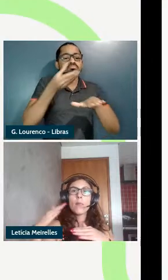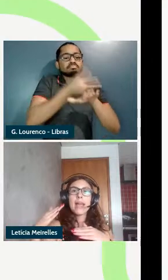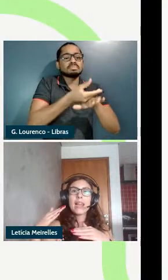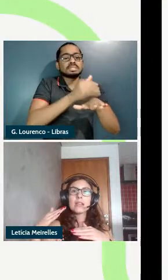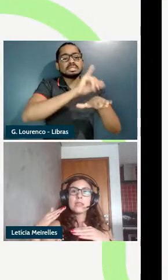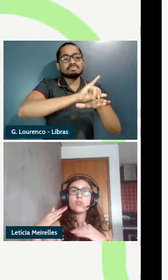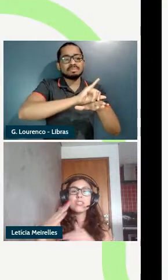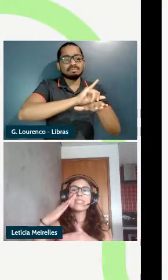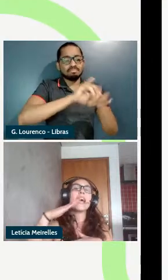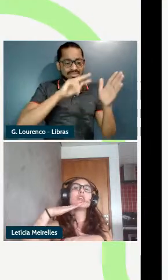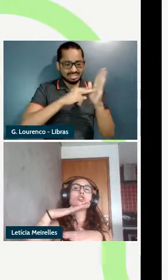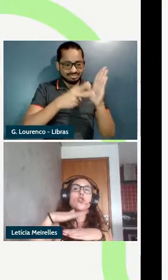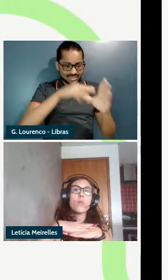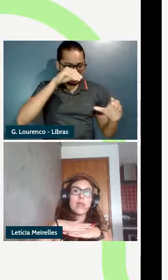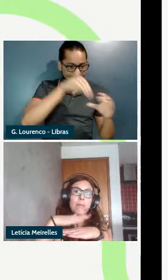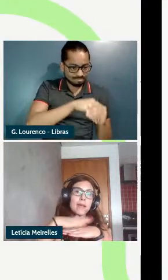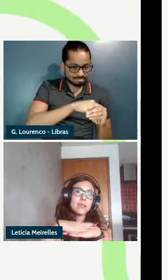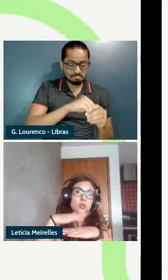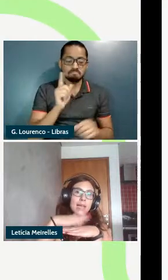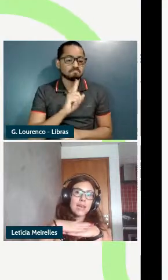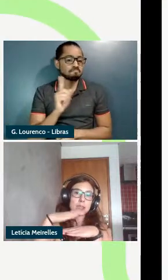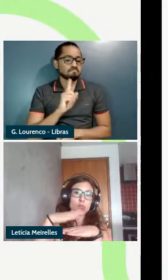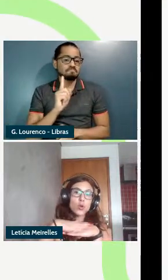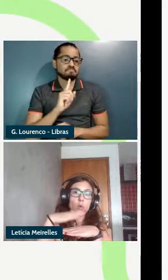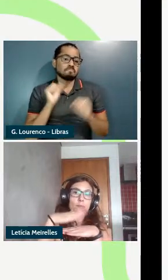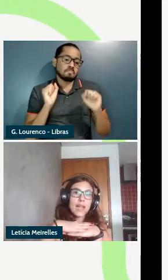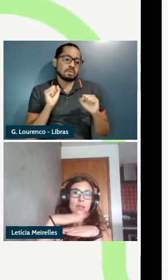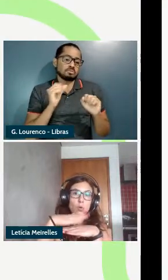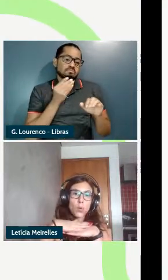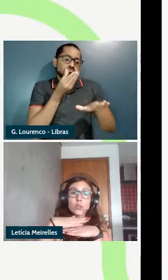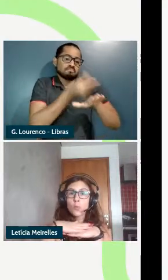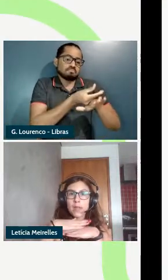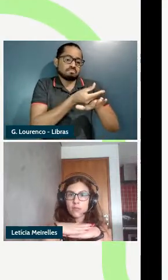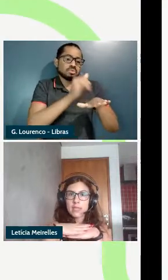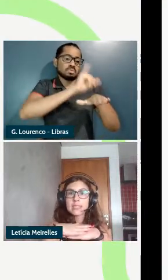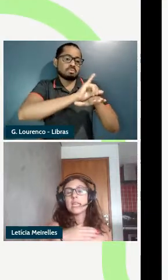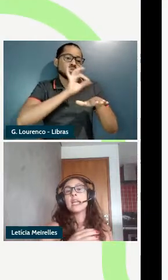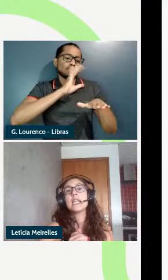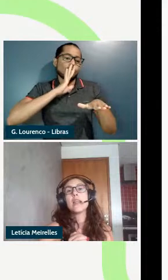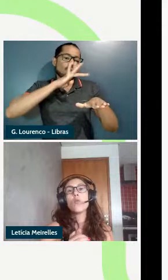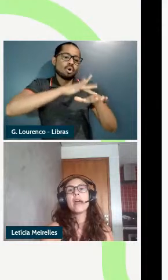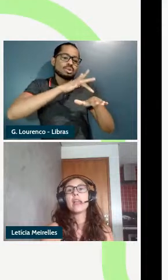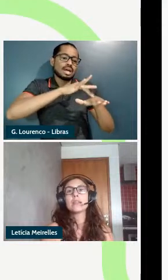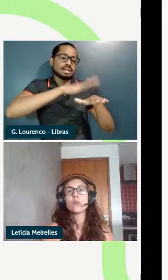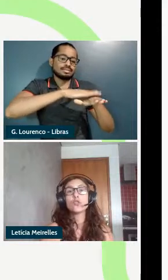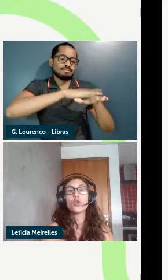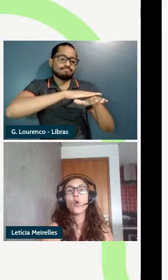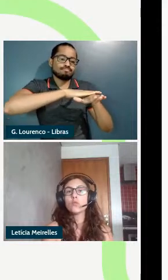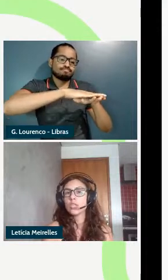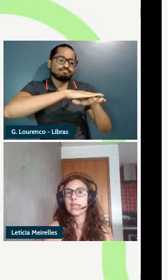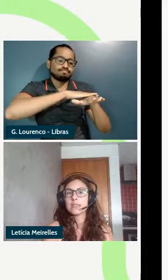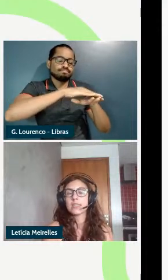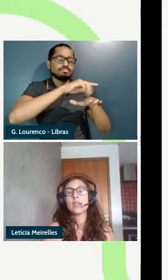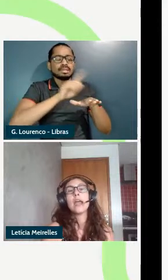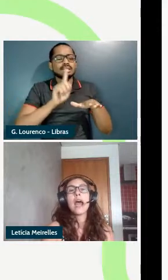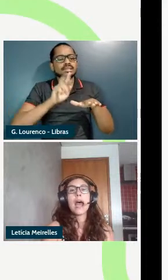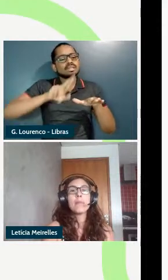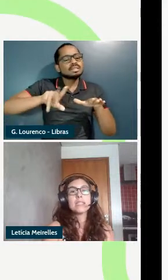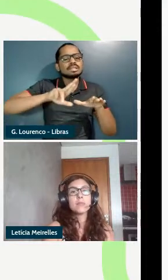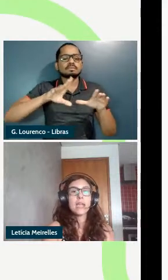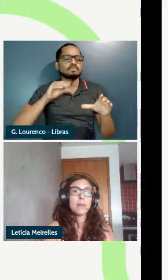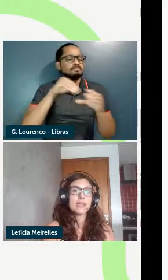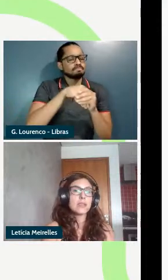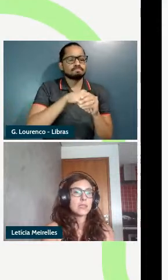então é uma relação de estar sobre apenas uma relação de contato com a superfície e não uma relação de continência